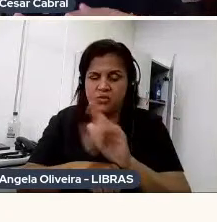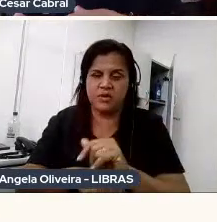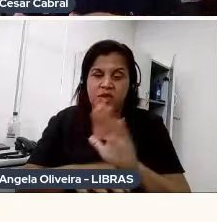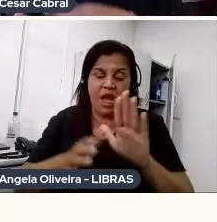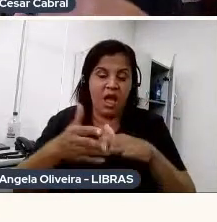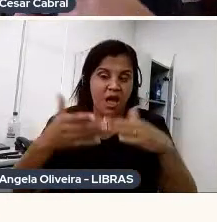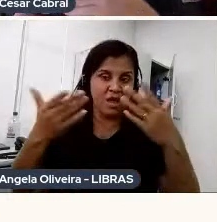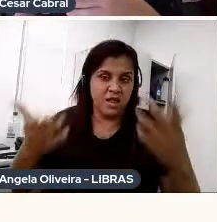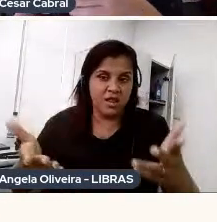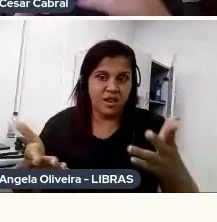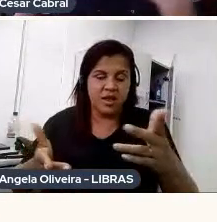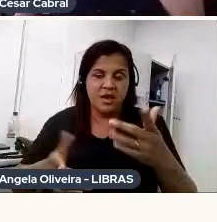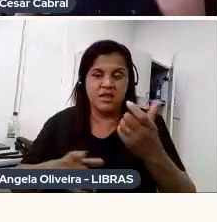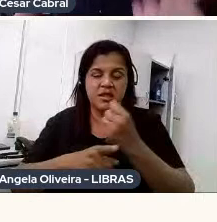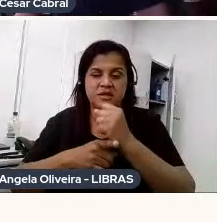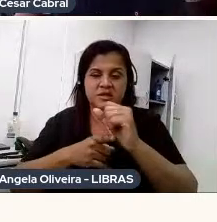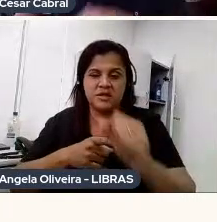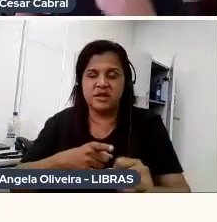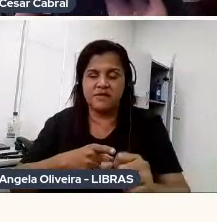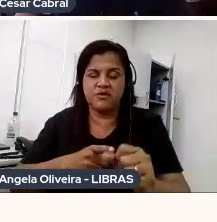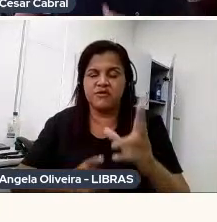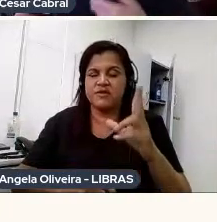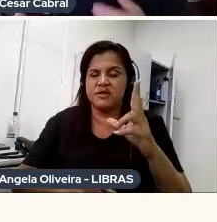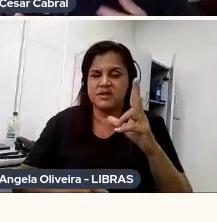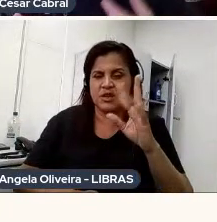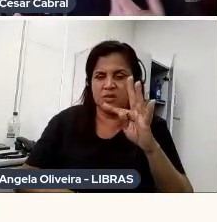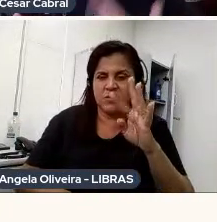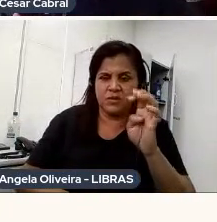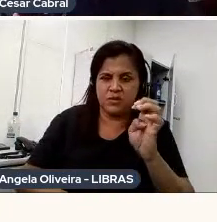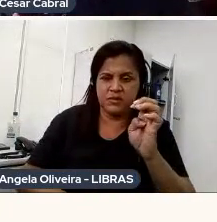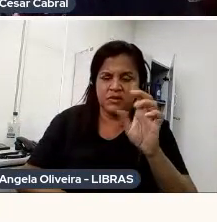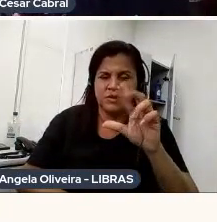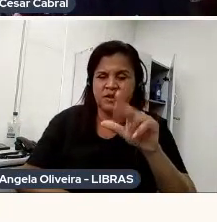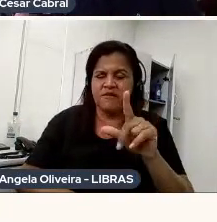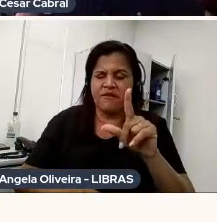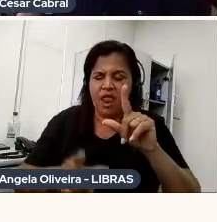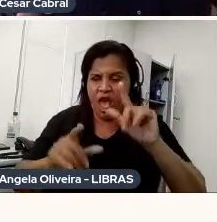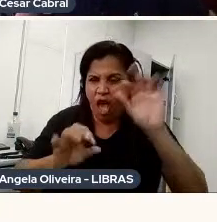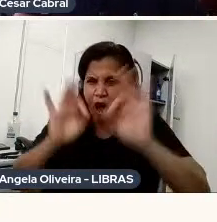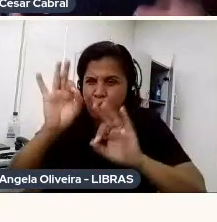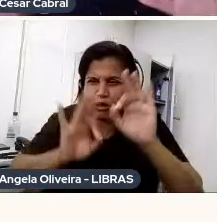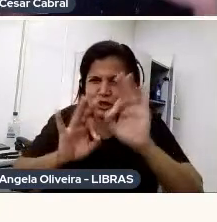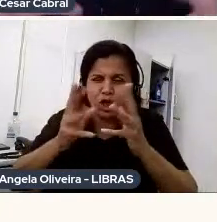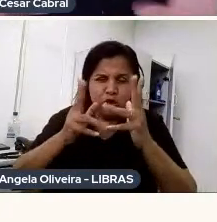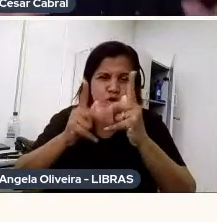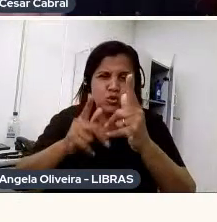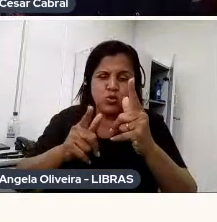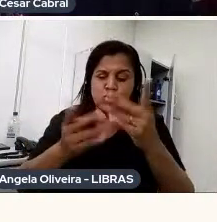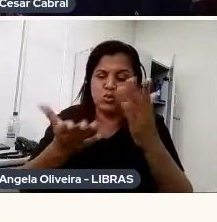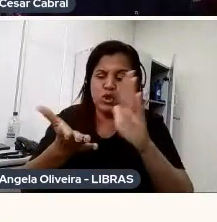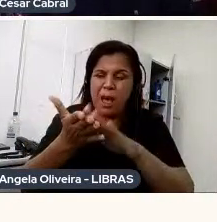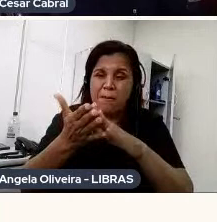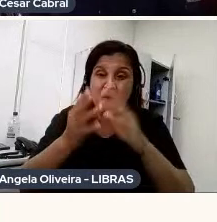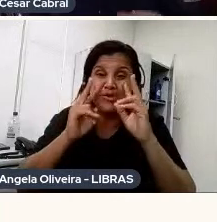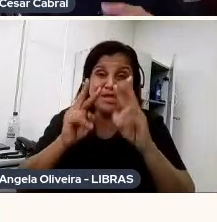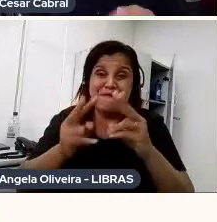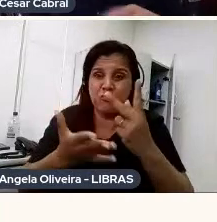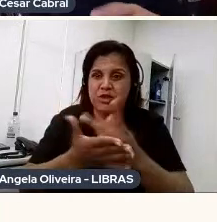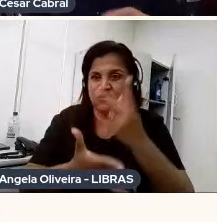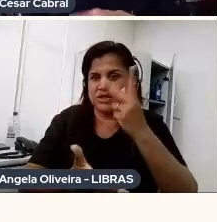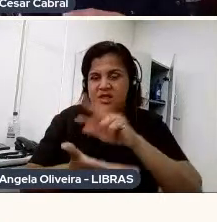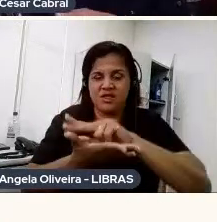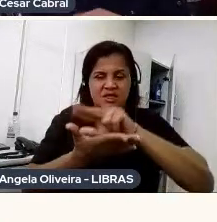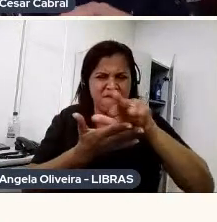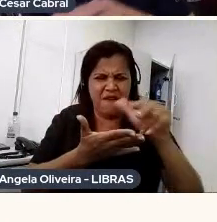de fazer um traveling, ajustar foco, tudo na mão, e tudo sem ver o que tá acontecendo, né, então tem várias quebradinhas, eu